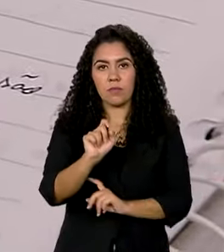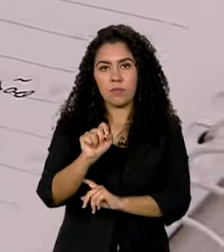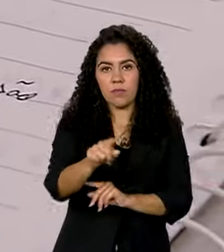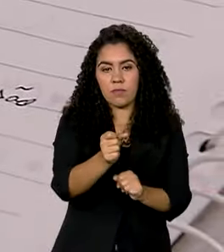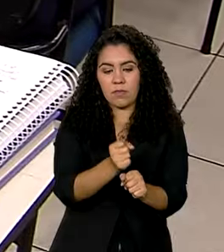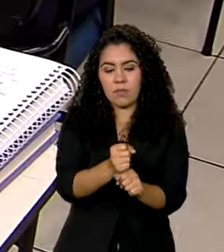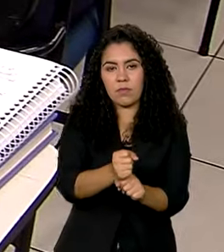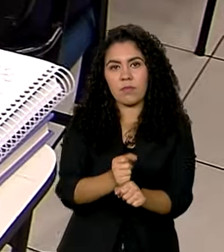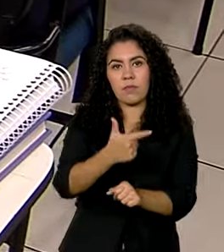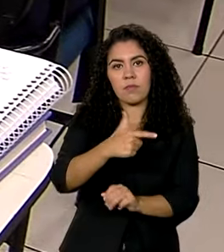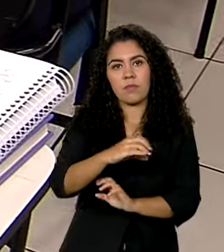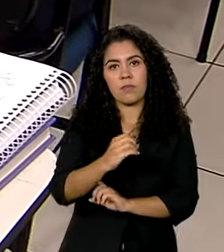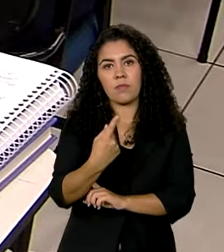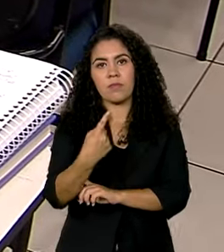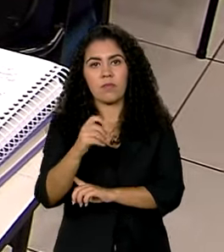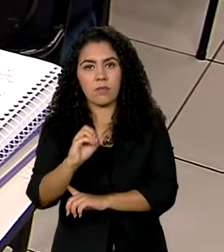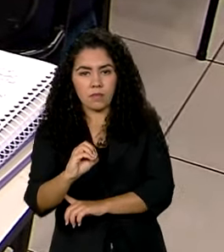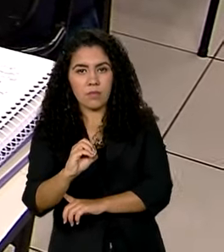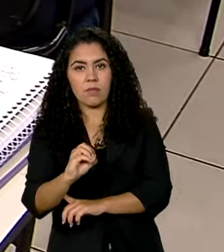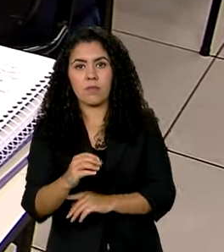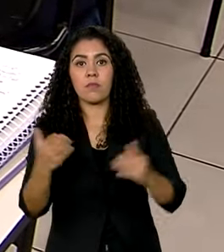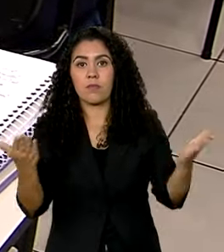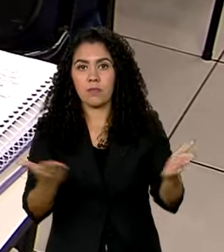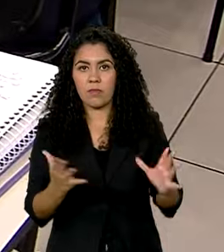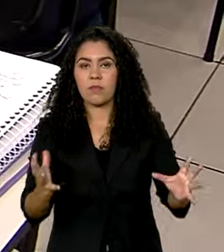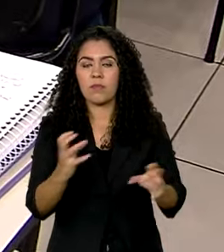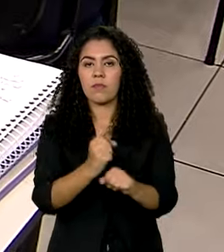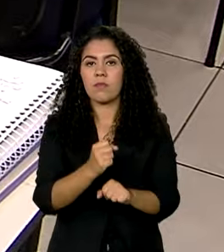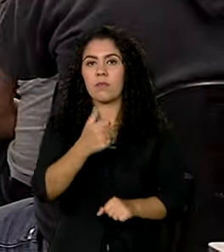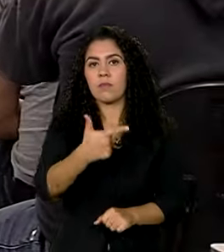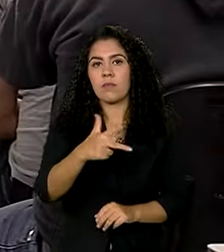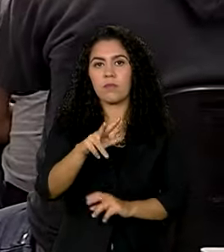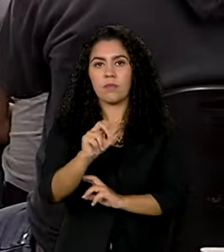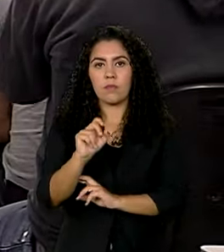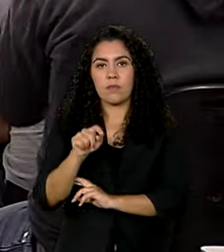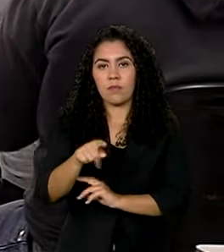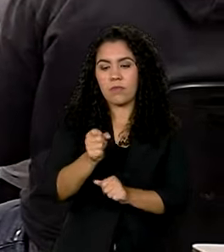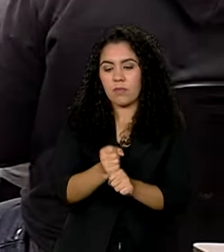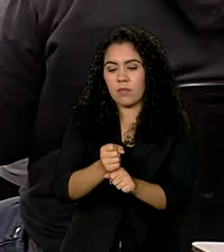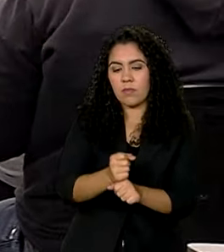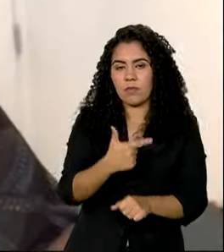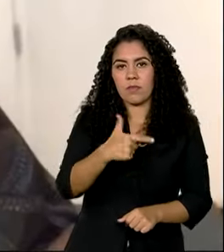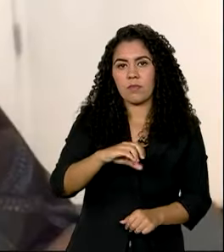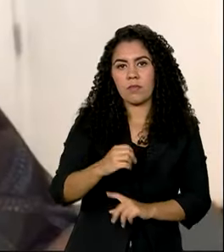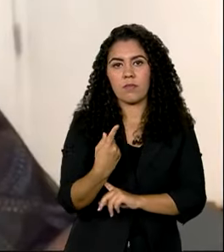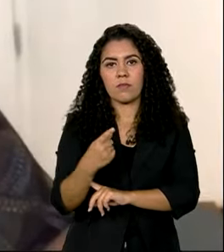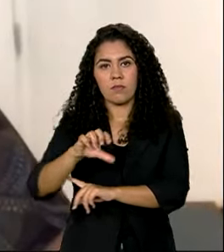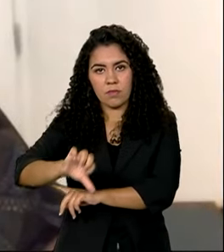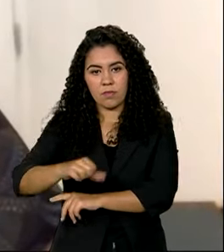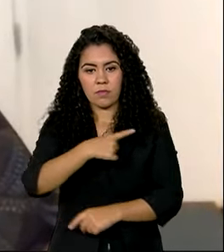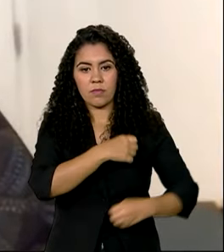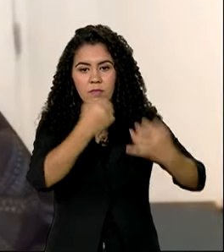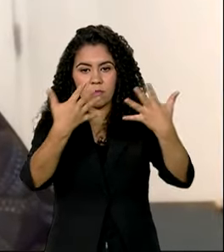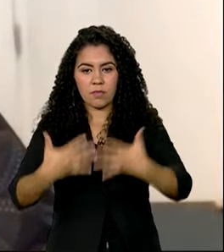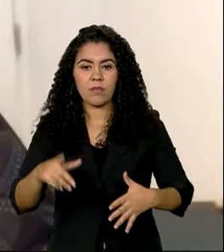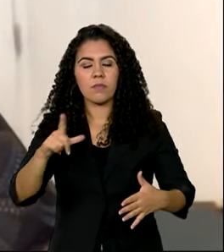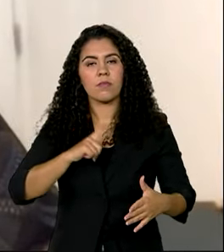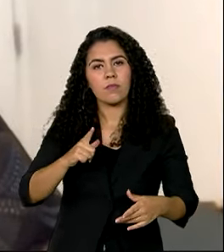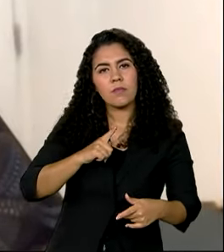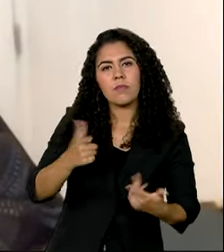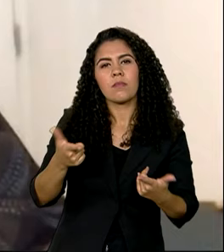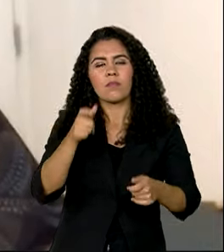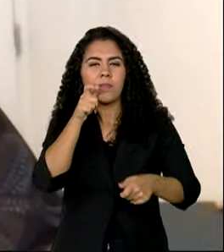2010 para quase 250 mil em 2019. Uma das críticas às ações